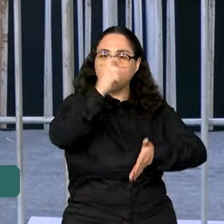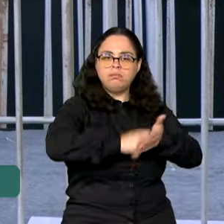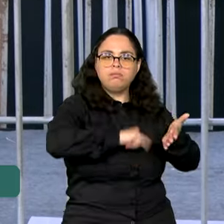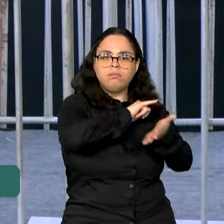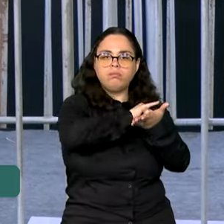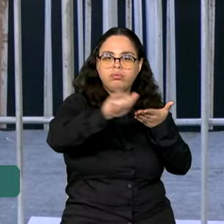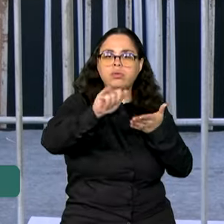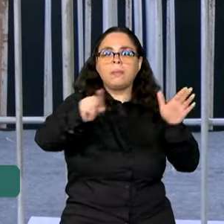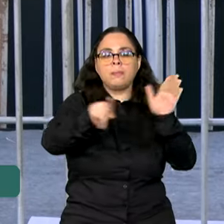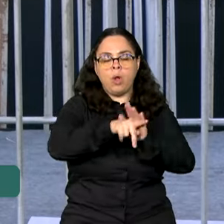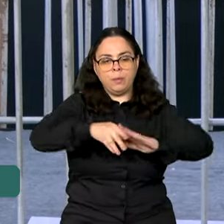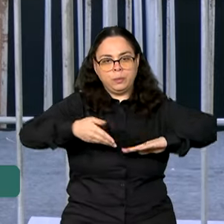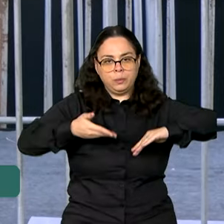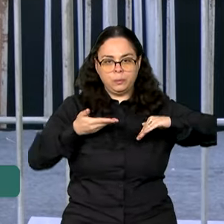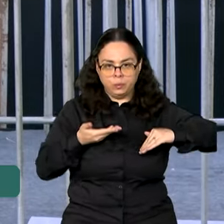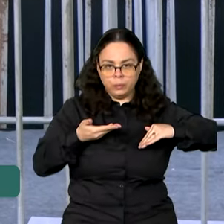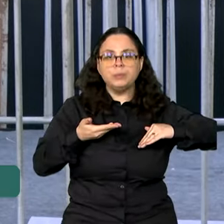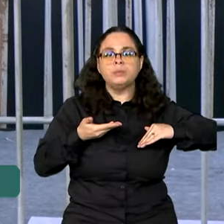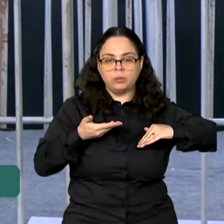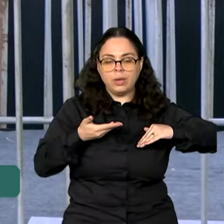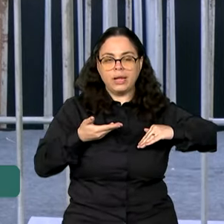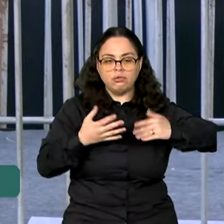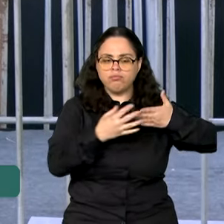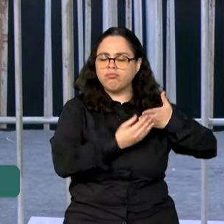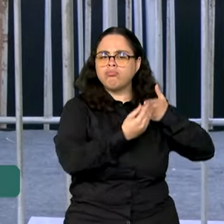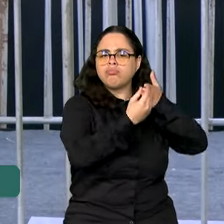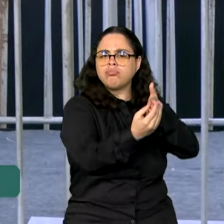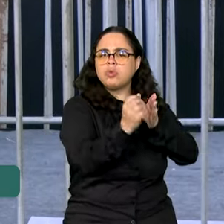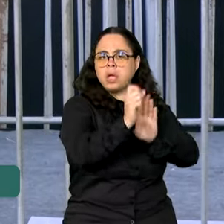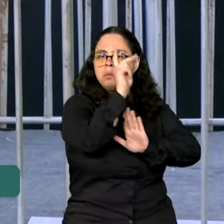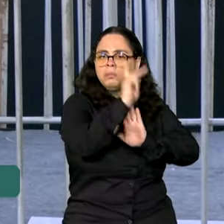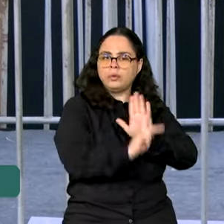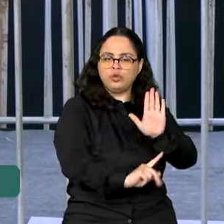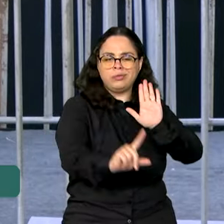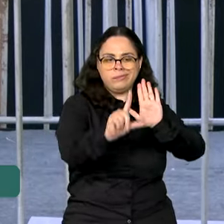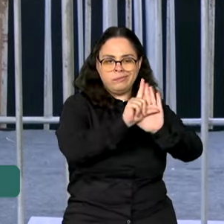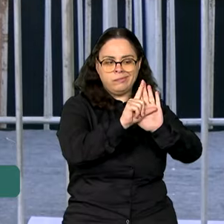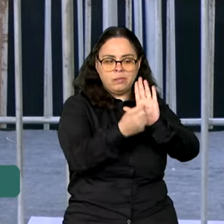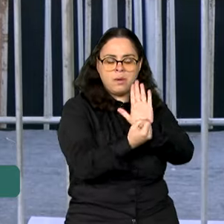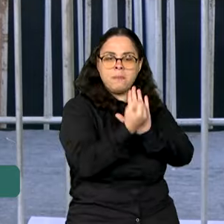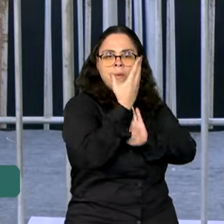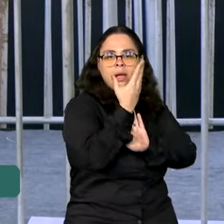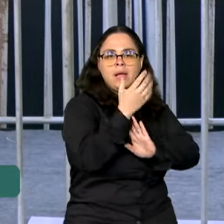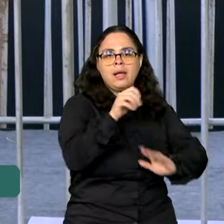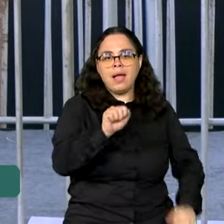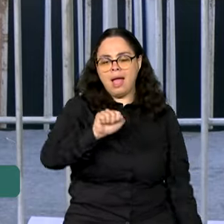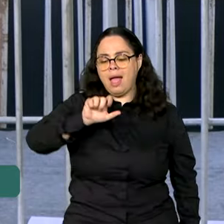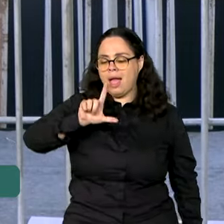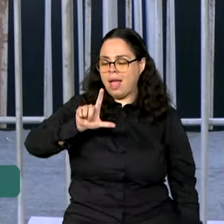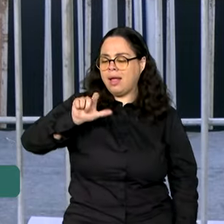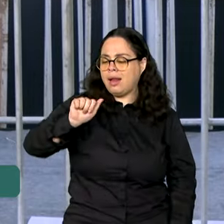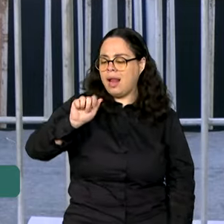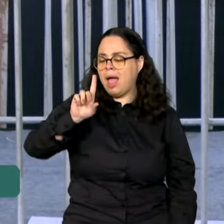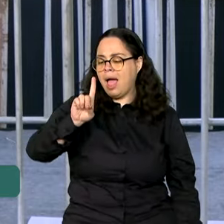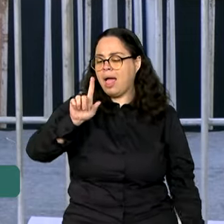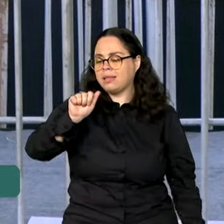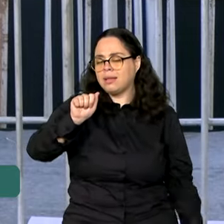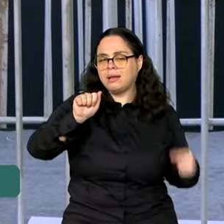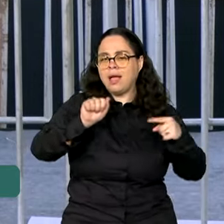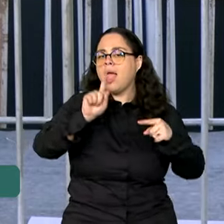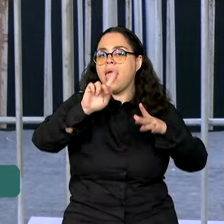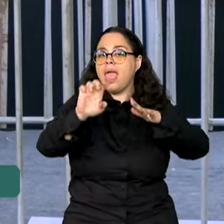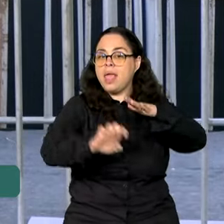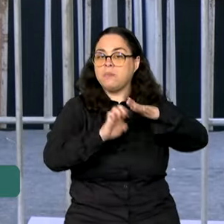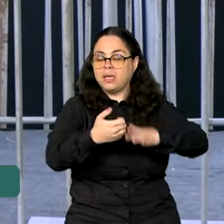ao Congresso Nacional que encaminha o projeto de lei que cria a Alada. É uma empresa pública